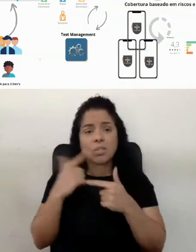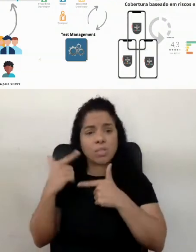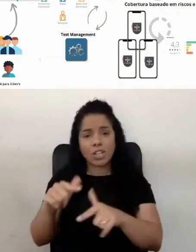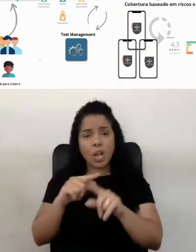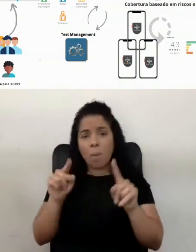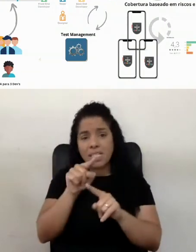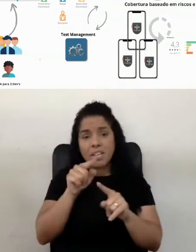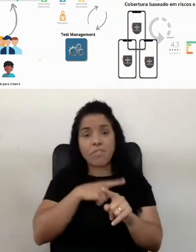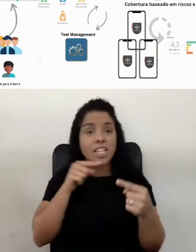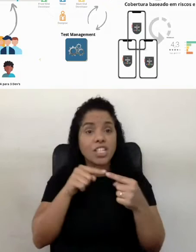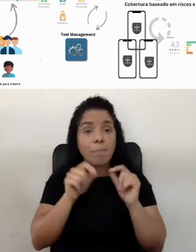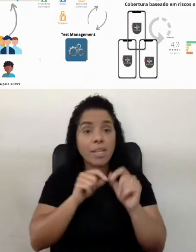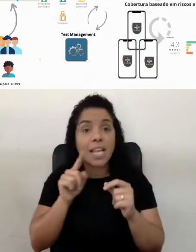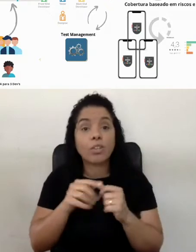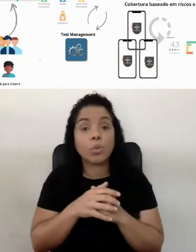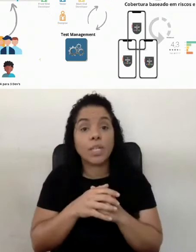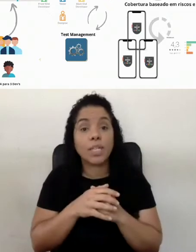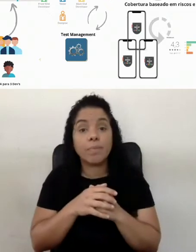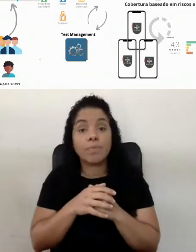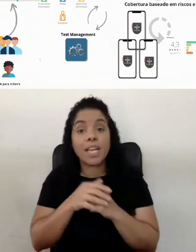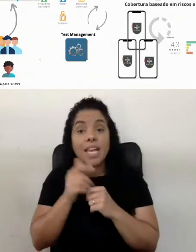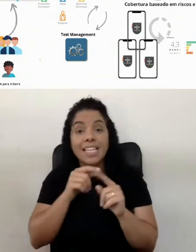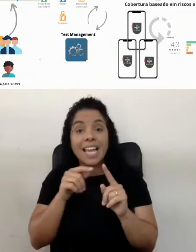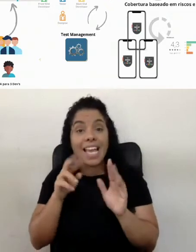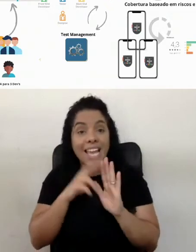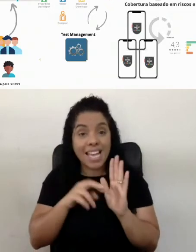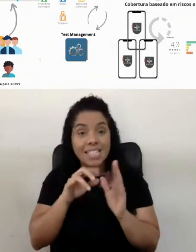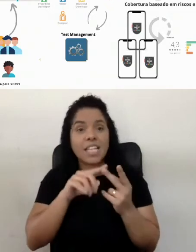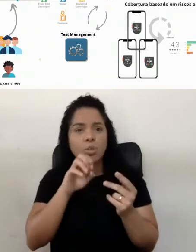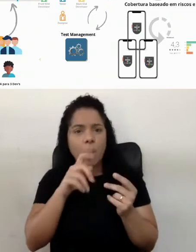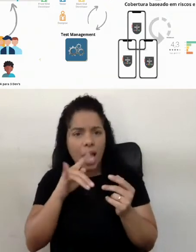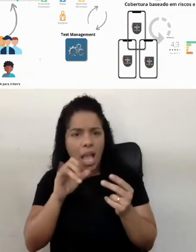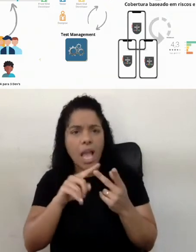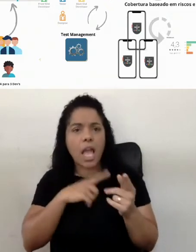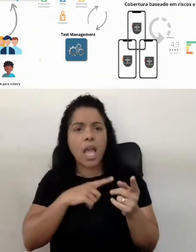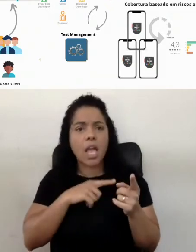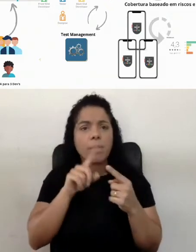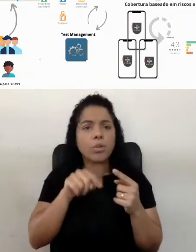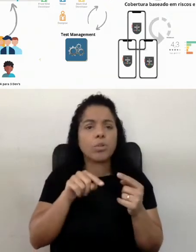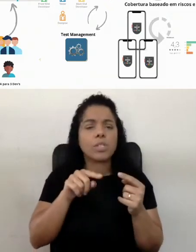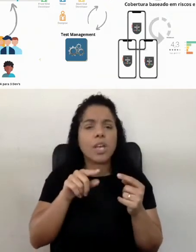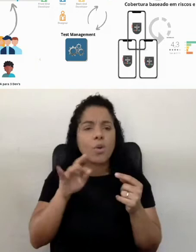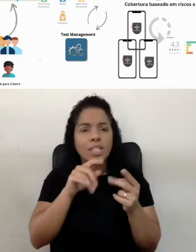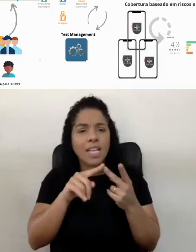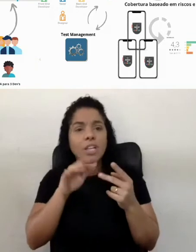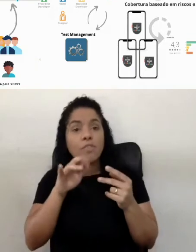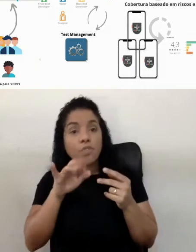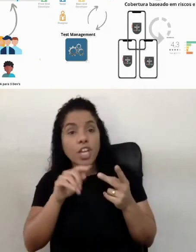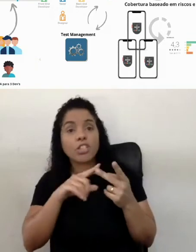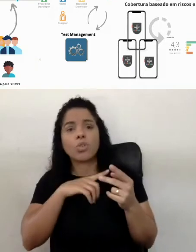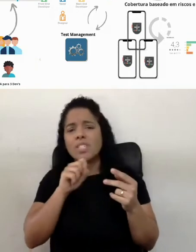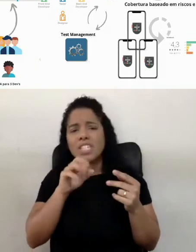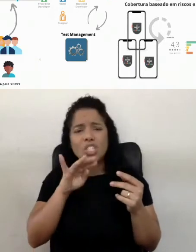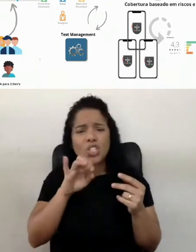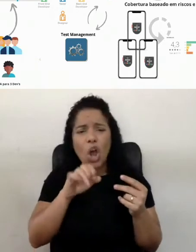aqui baseado em requisitos ágeis, então épicos, organizações, features, stores, mas entender como que essa